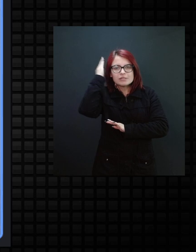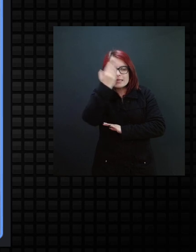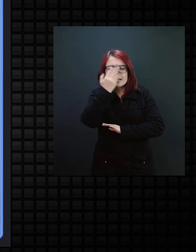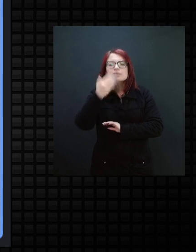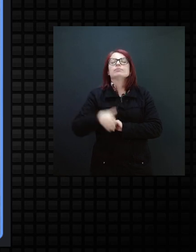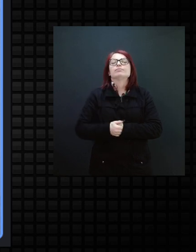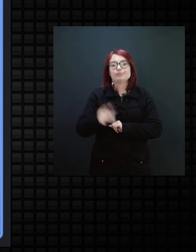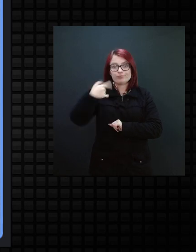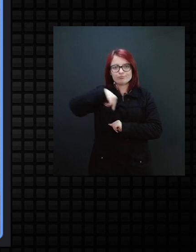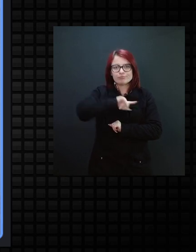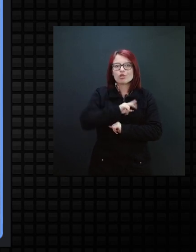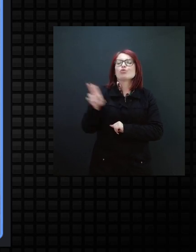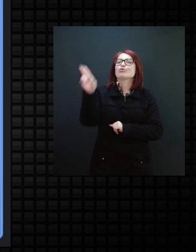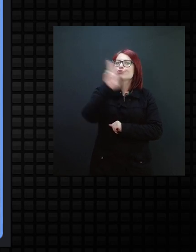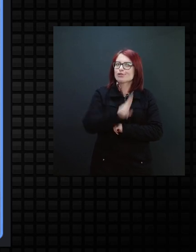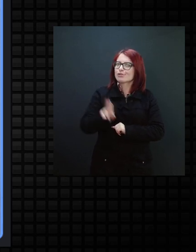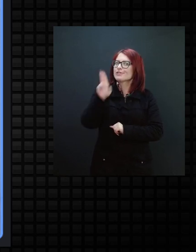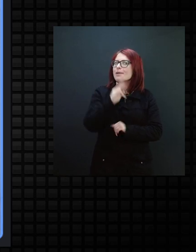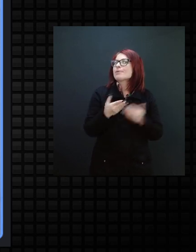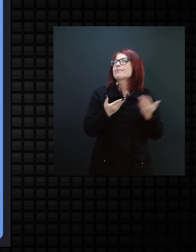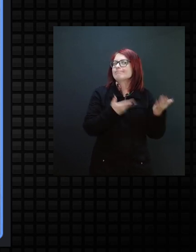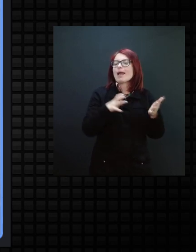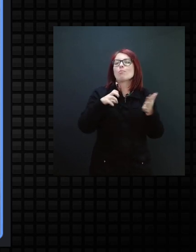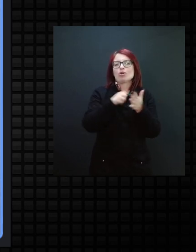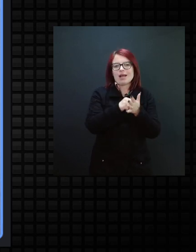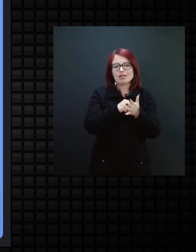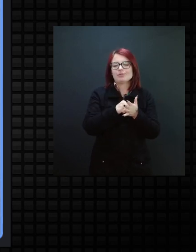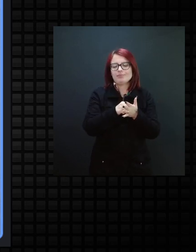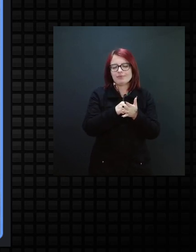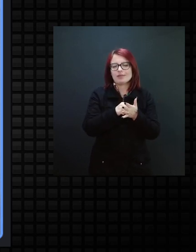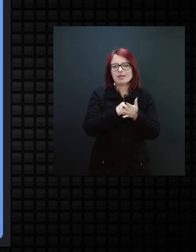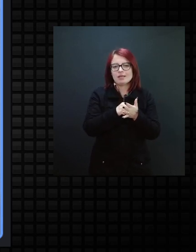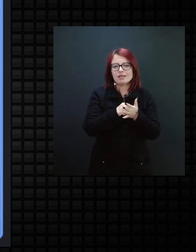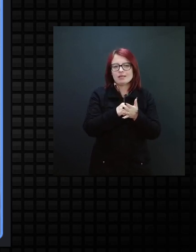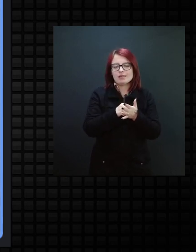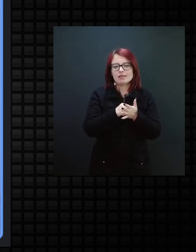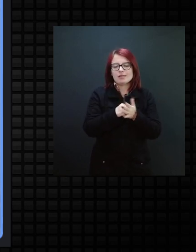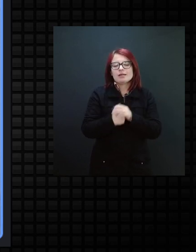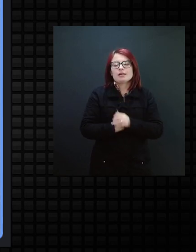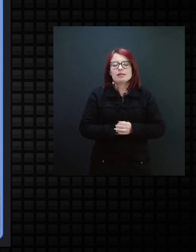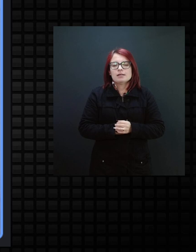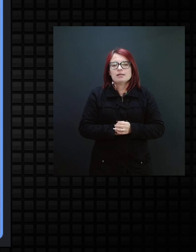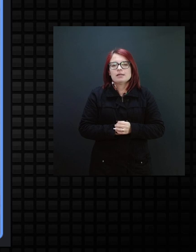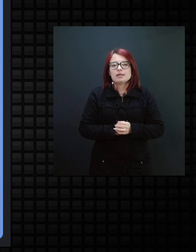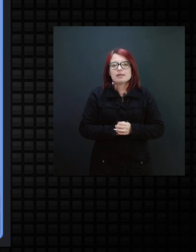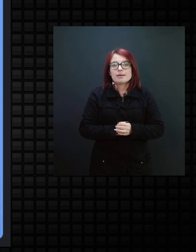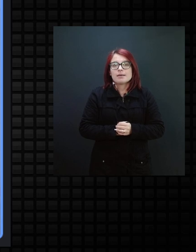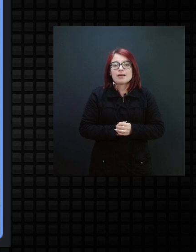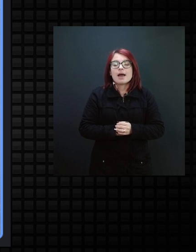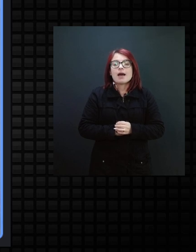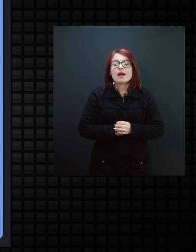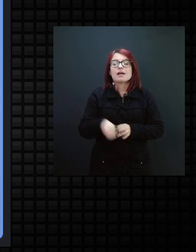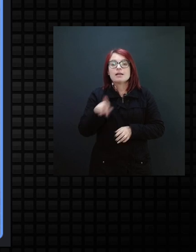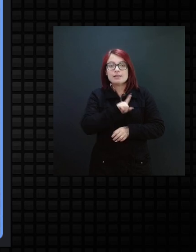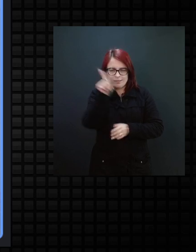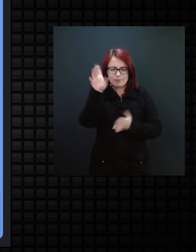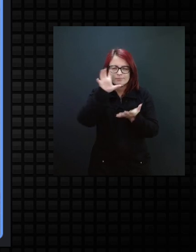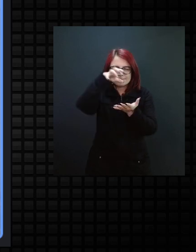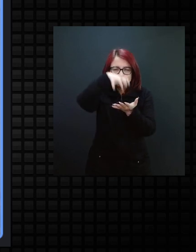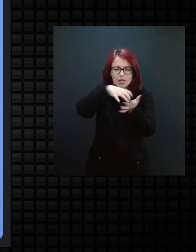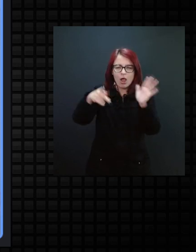nós utilizamos essa abordagem, né, então, assim, posso mencionar no centro de atendimento, nós temos crianças com